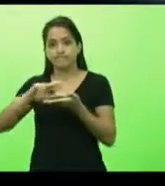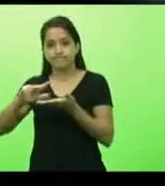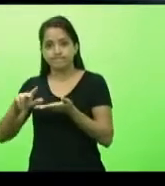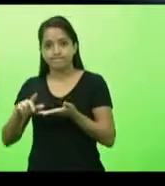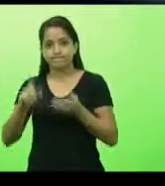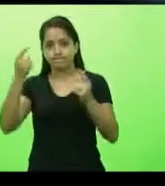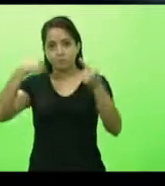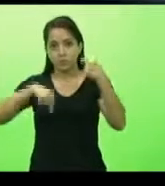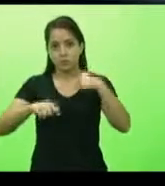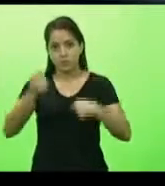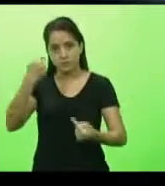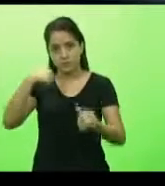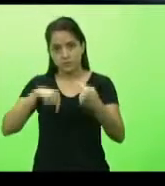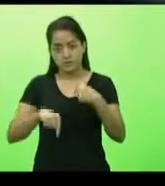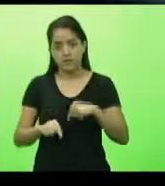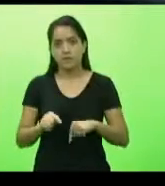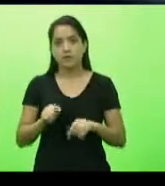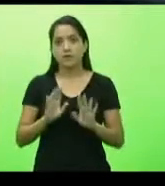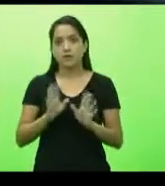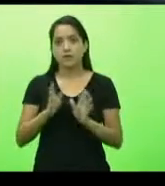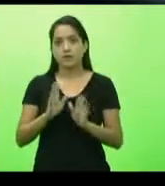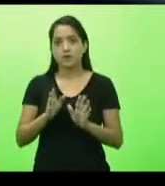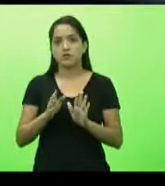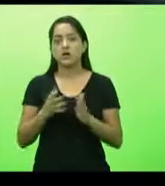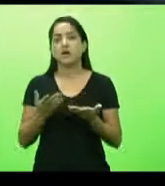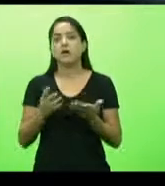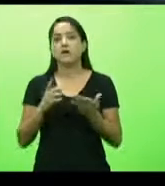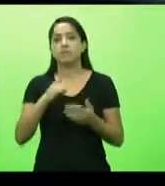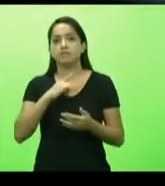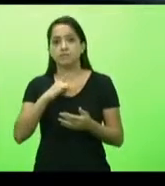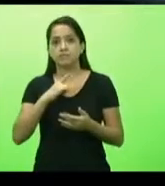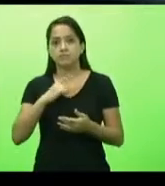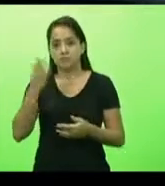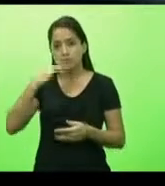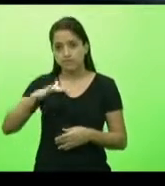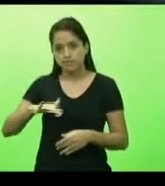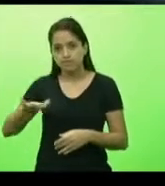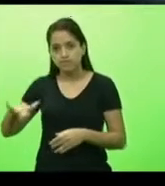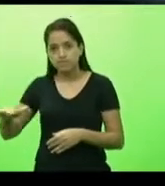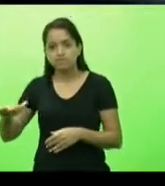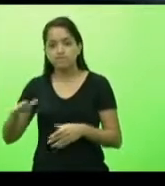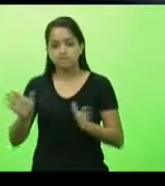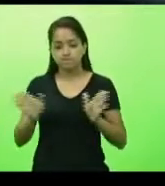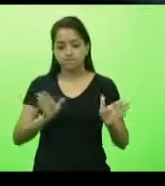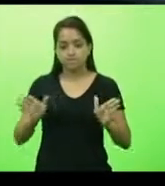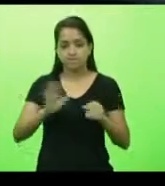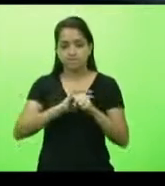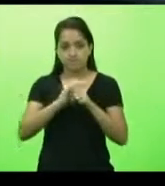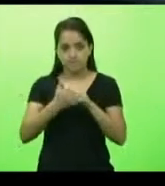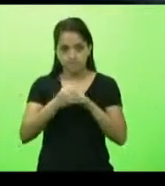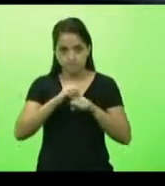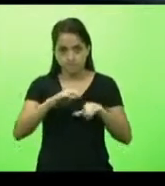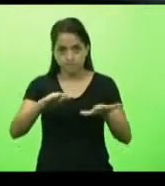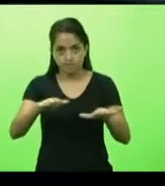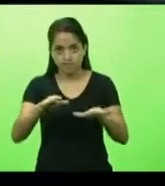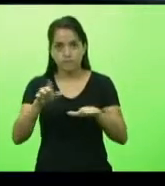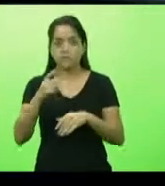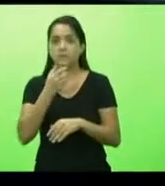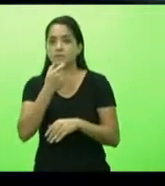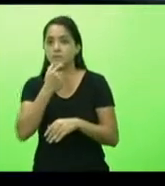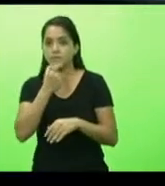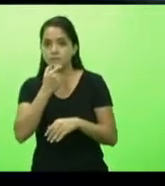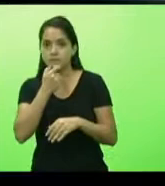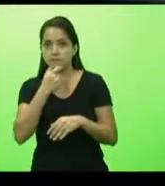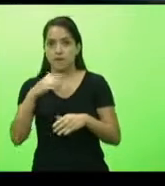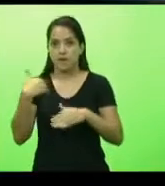imunológico que já havia aparecido em crianças durante os primeiros meses da pandemia no Reino Unido e que agora, após o